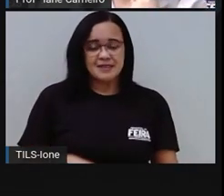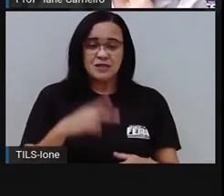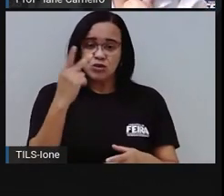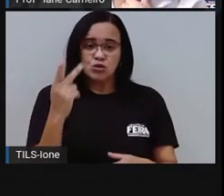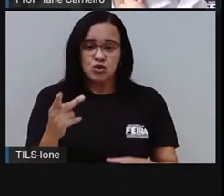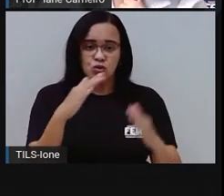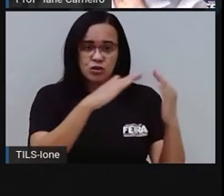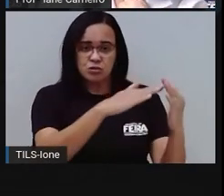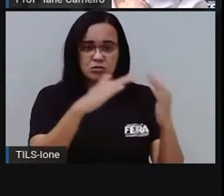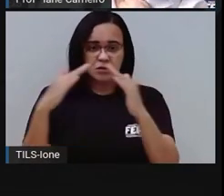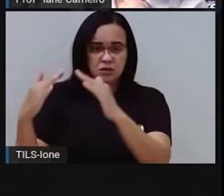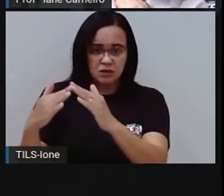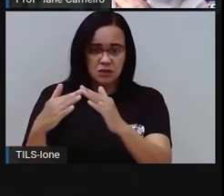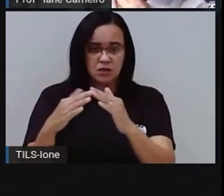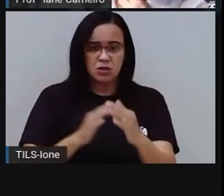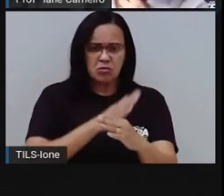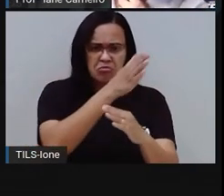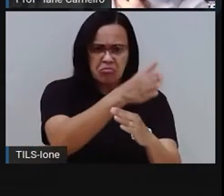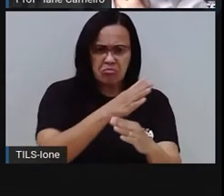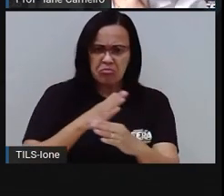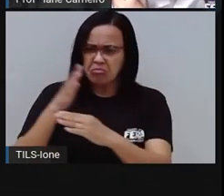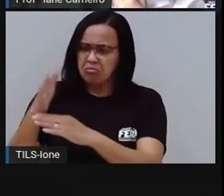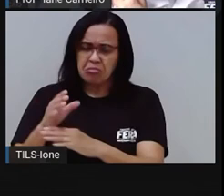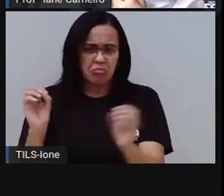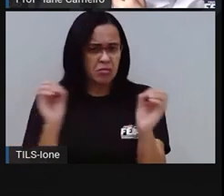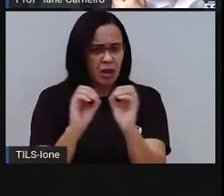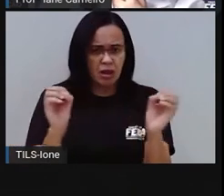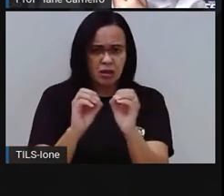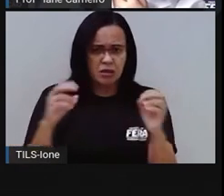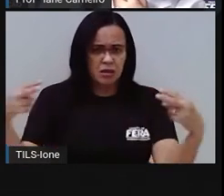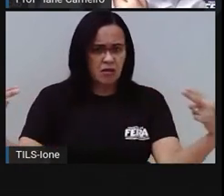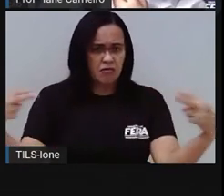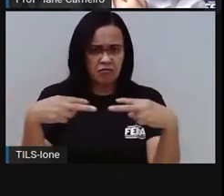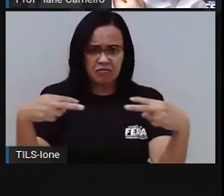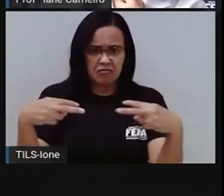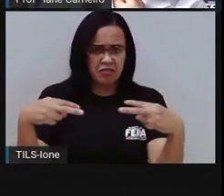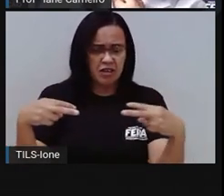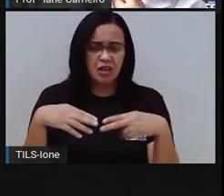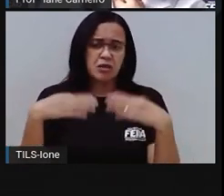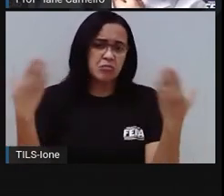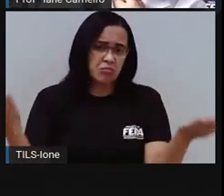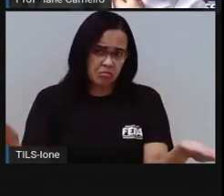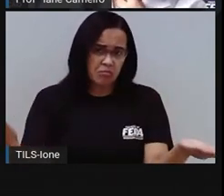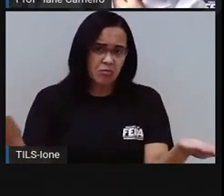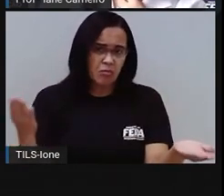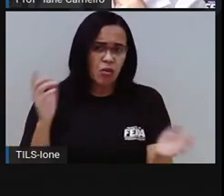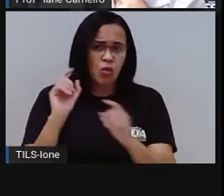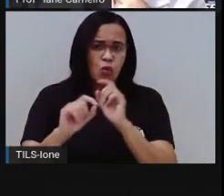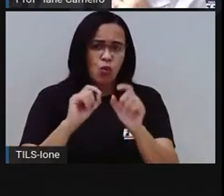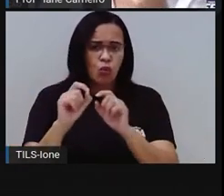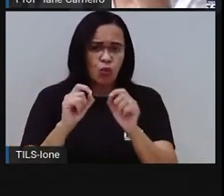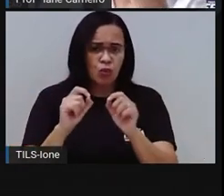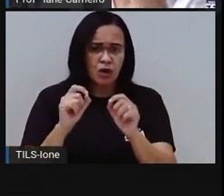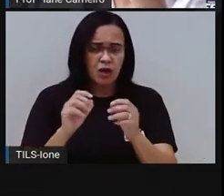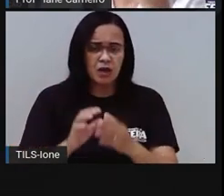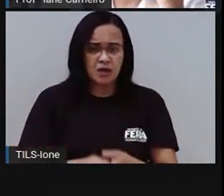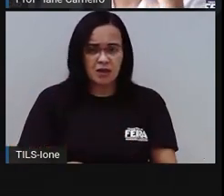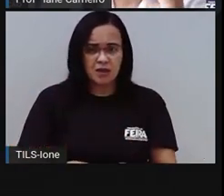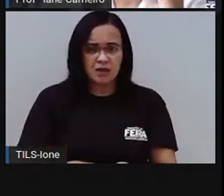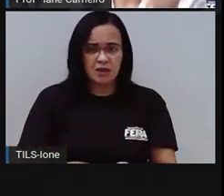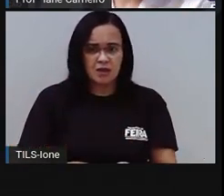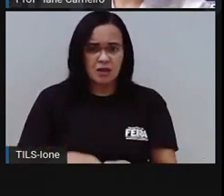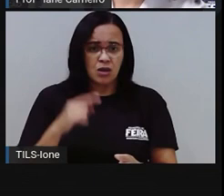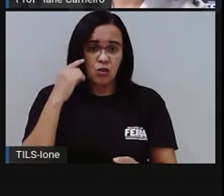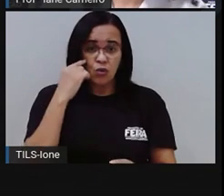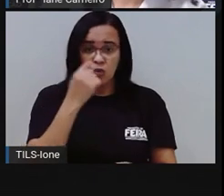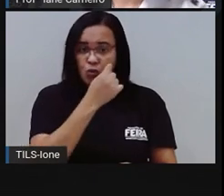Dois vizinhos. Um não vai à casa do outro. Os dois não se veem por causa de um morrinho. Quem são? Ah, isso também eu sei. É o